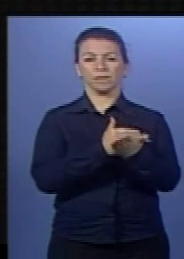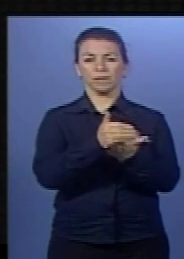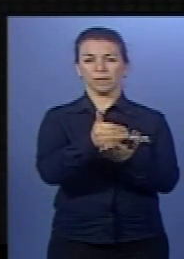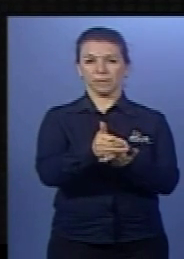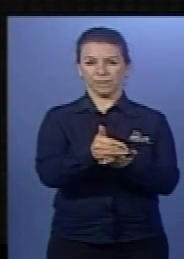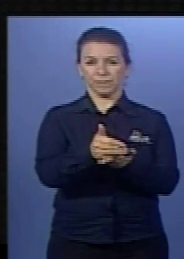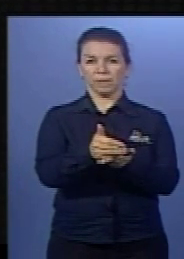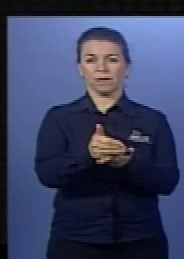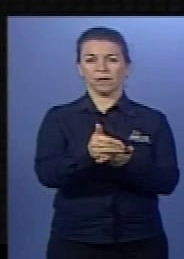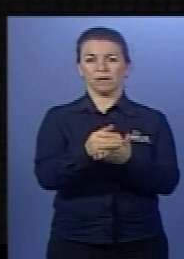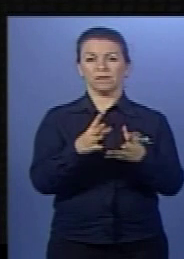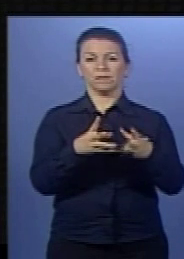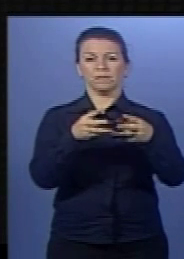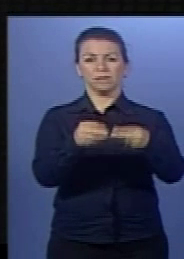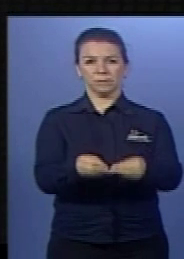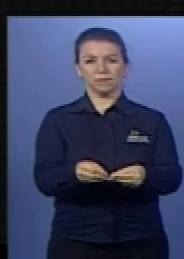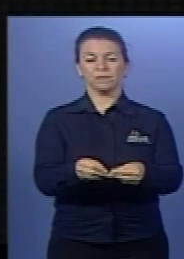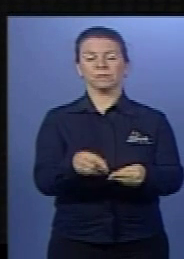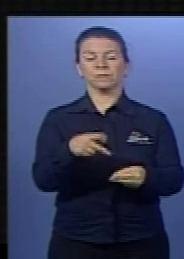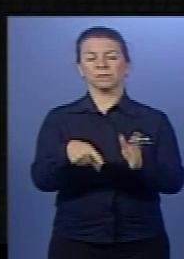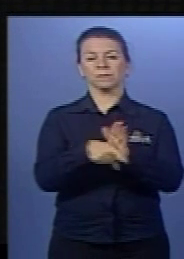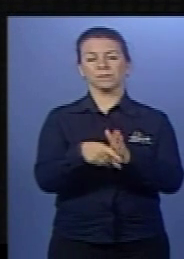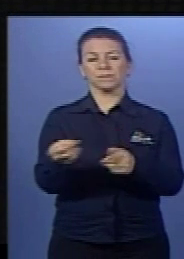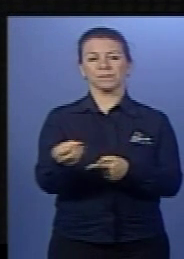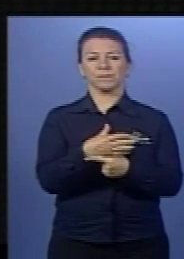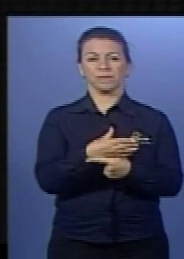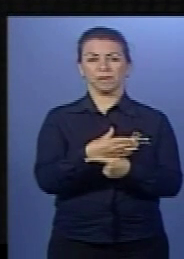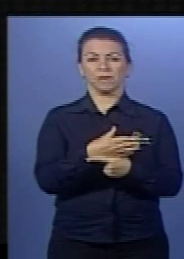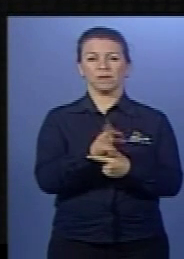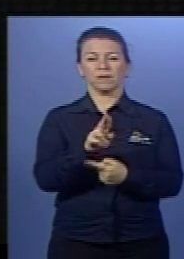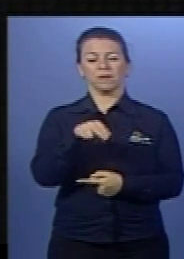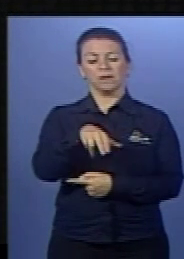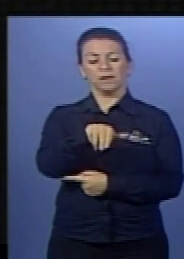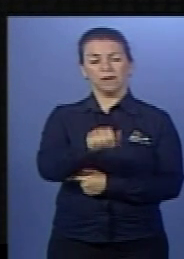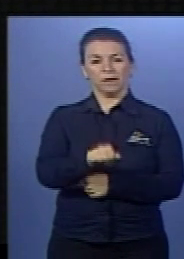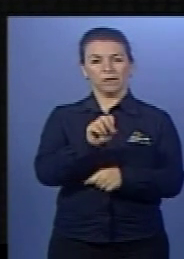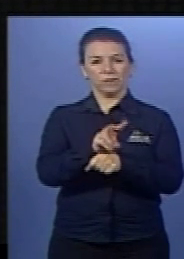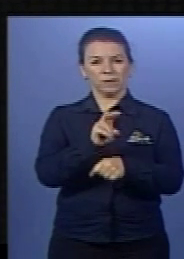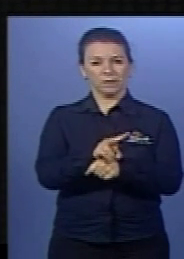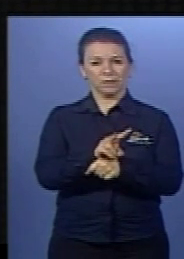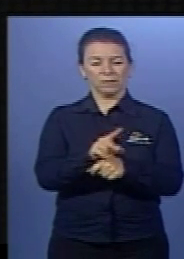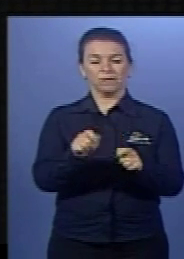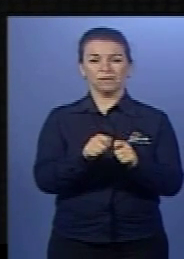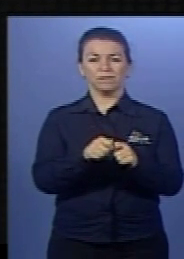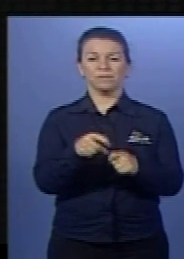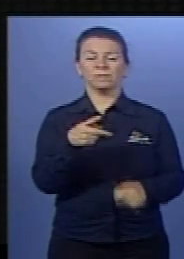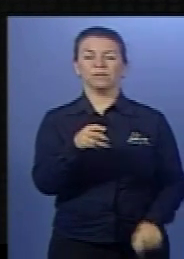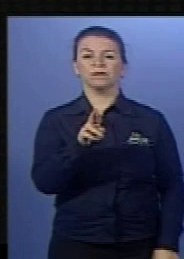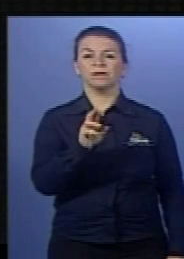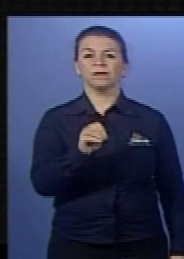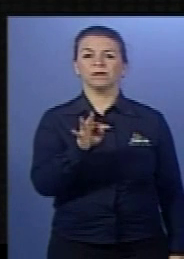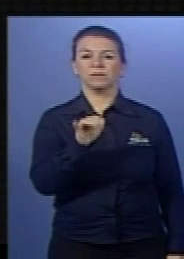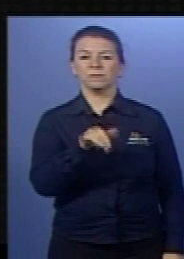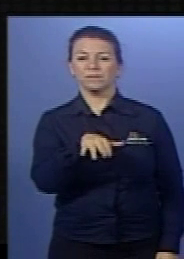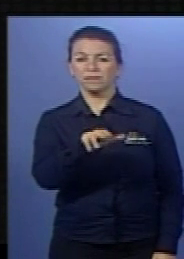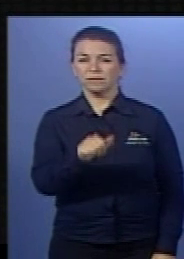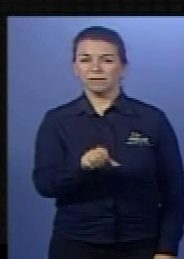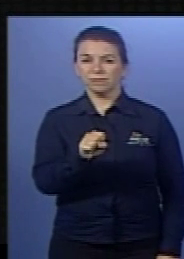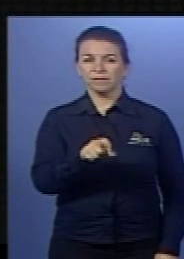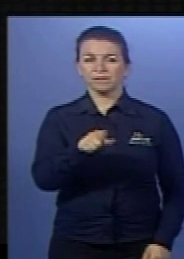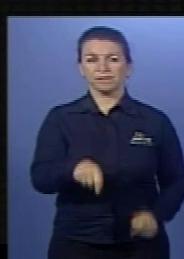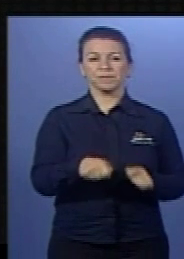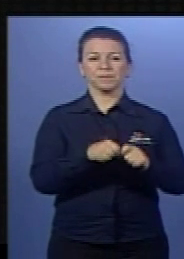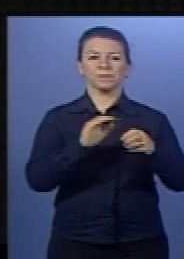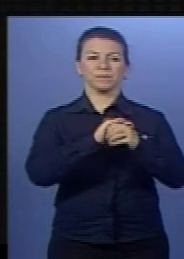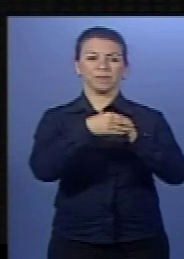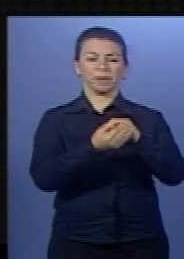para produzir novos RNAs virais, produzindo proteínas que vão fazer parte da